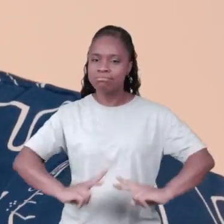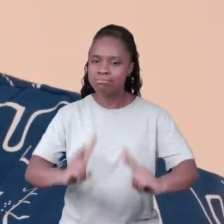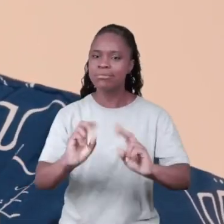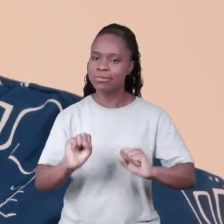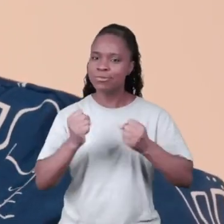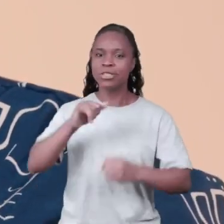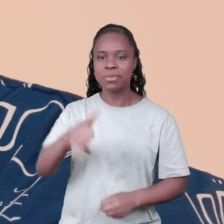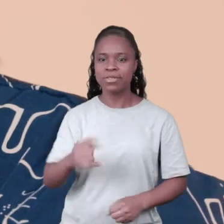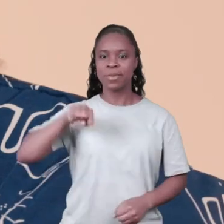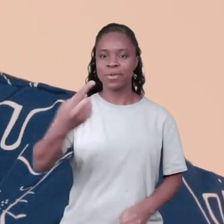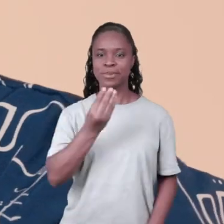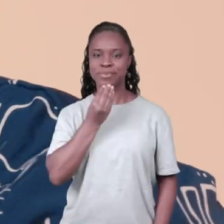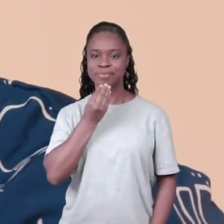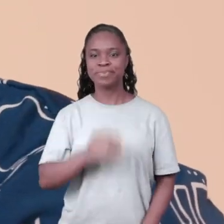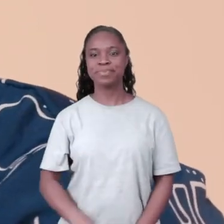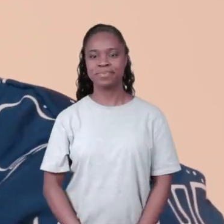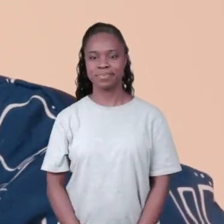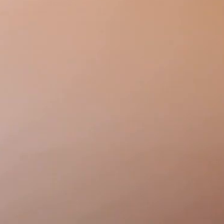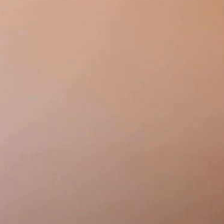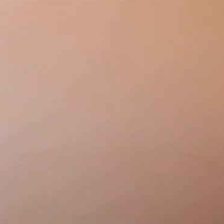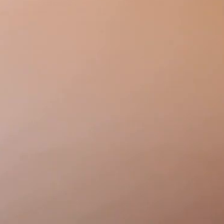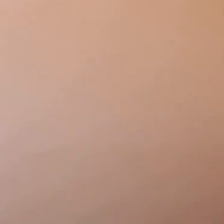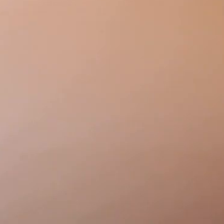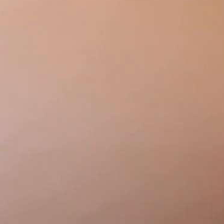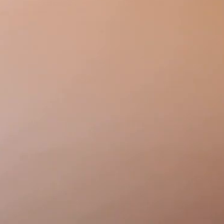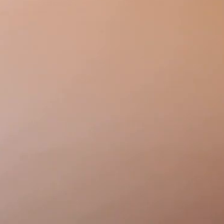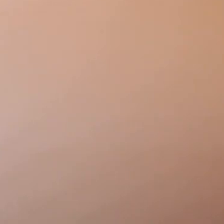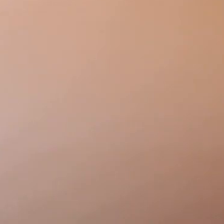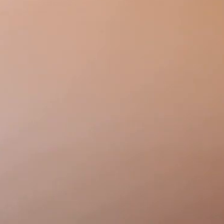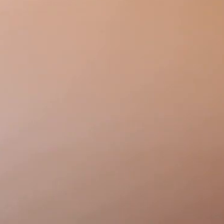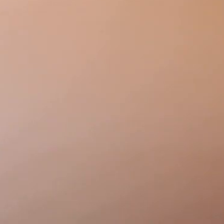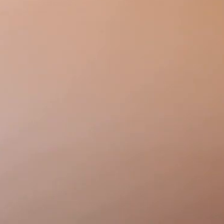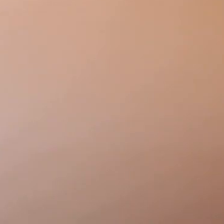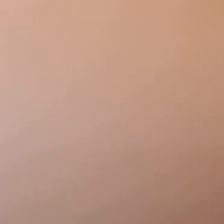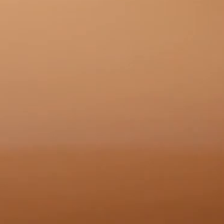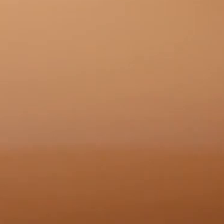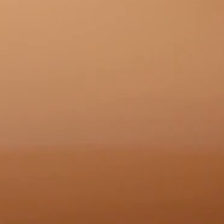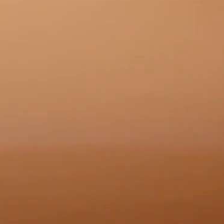bem. Você continua e aproveita a próxima oportunidade. E